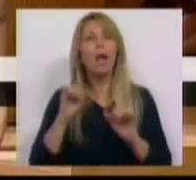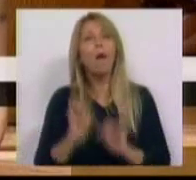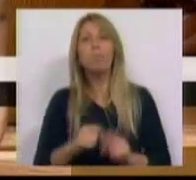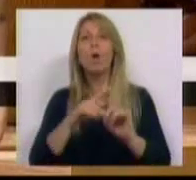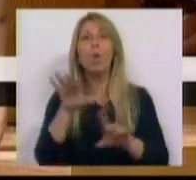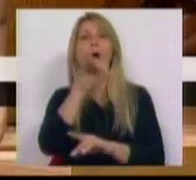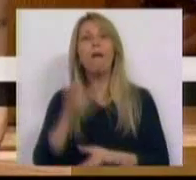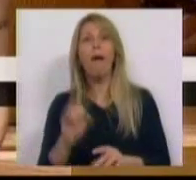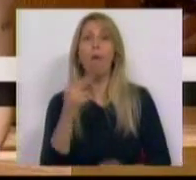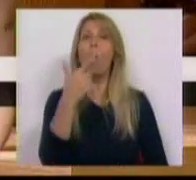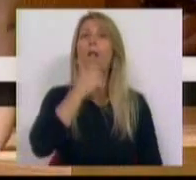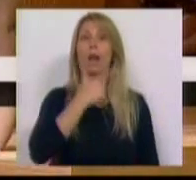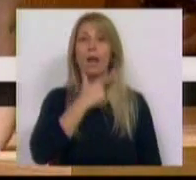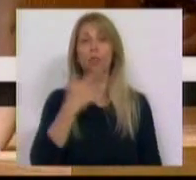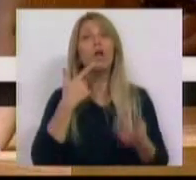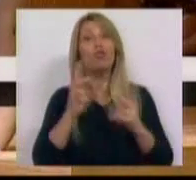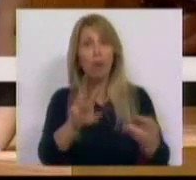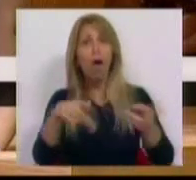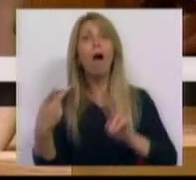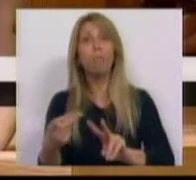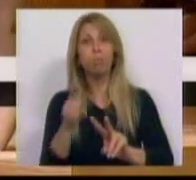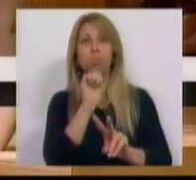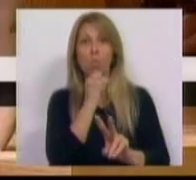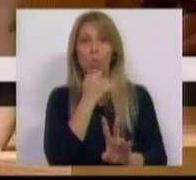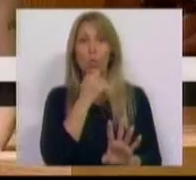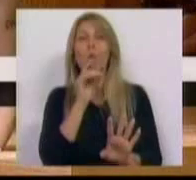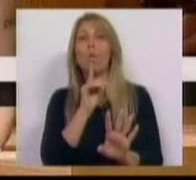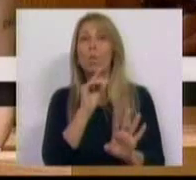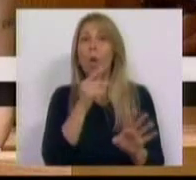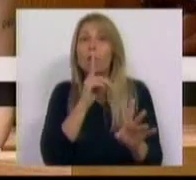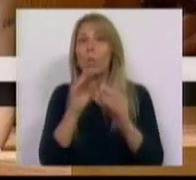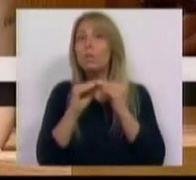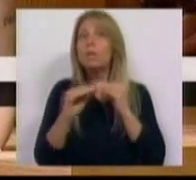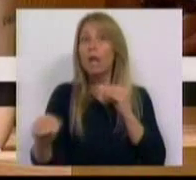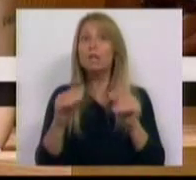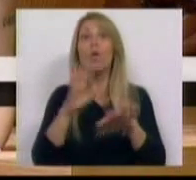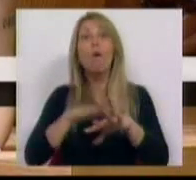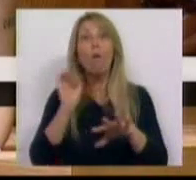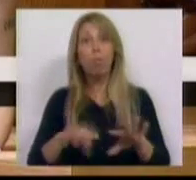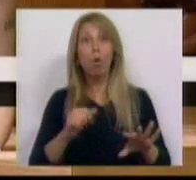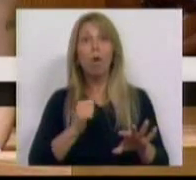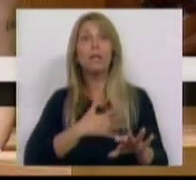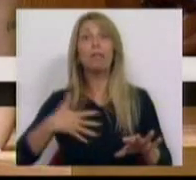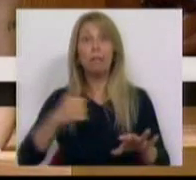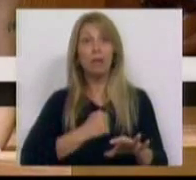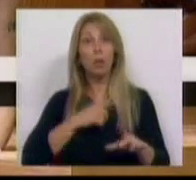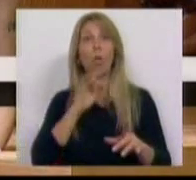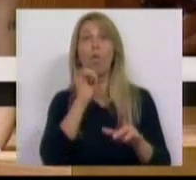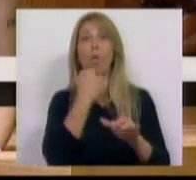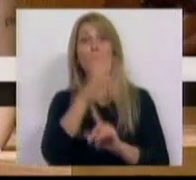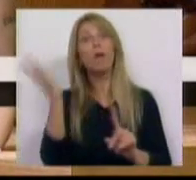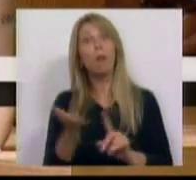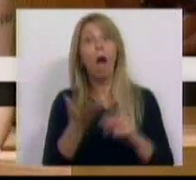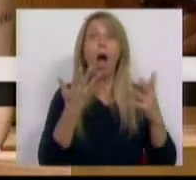lésbicas. Já corrigimos o silêncio quanto aos transexuais no Código Penal. É tempo de corrigir o silêncio